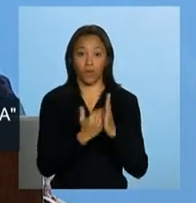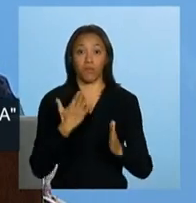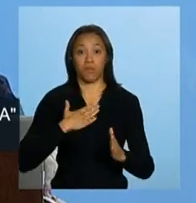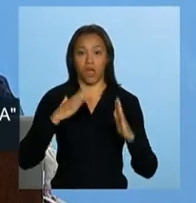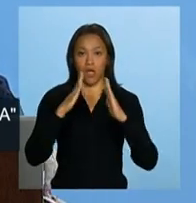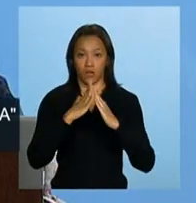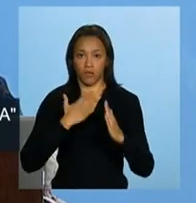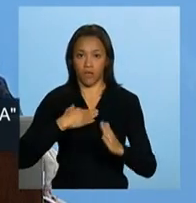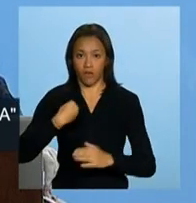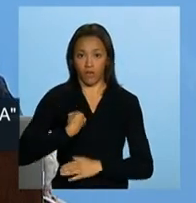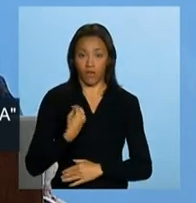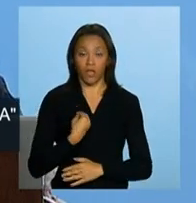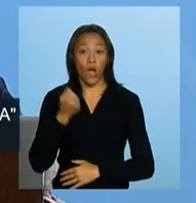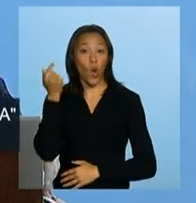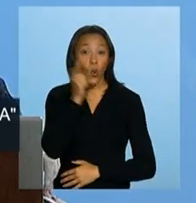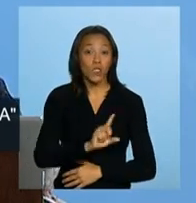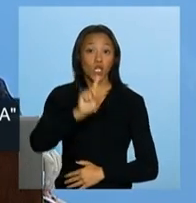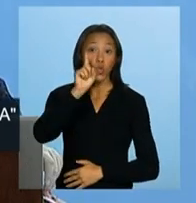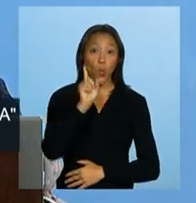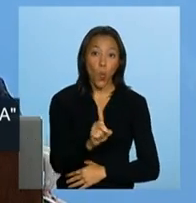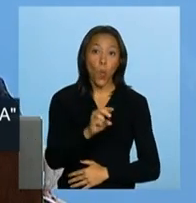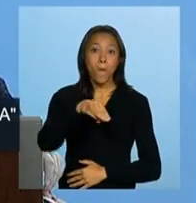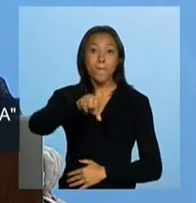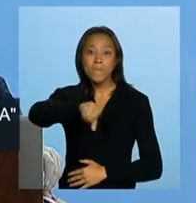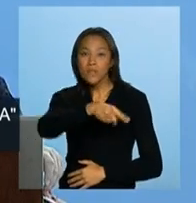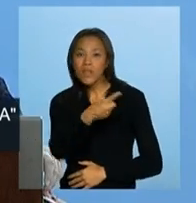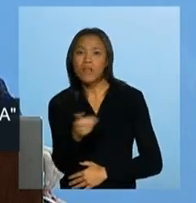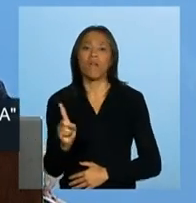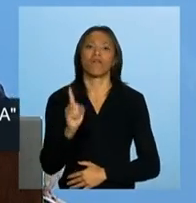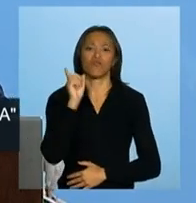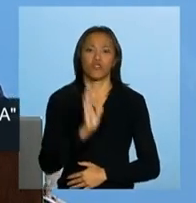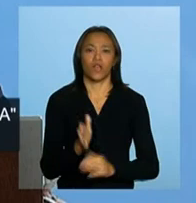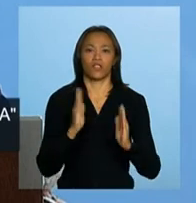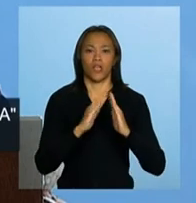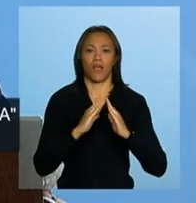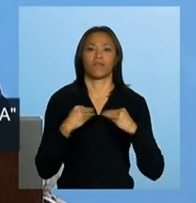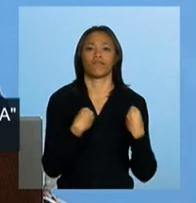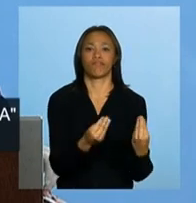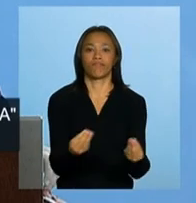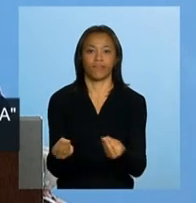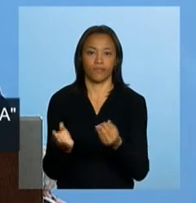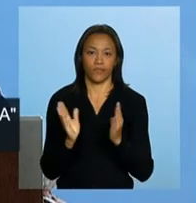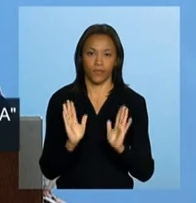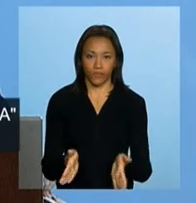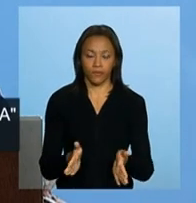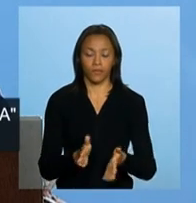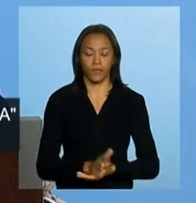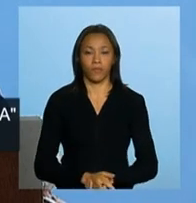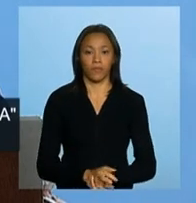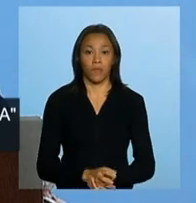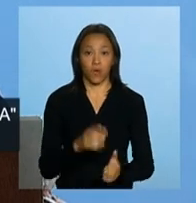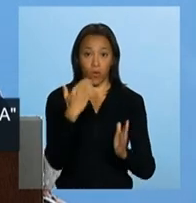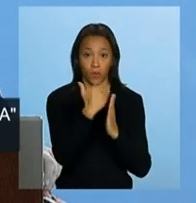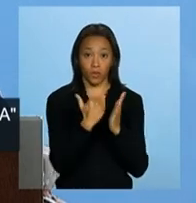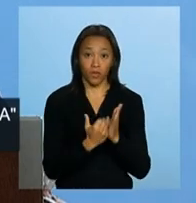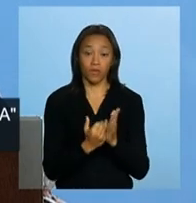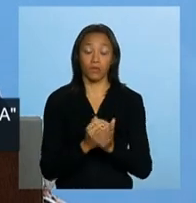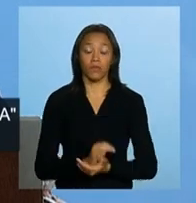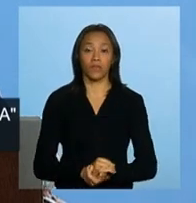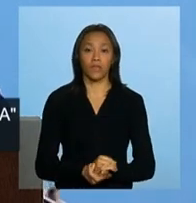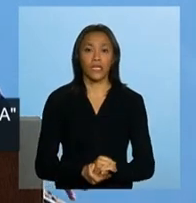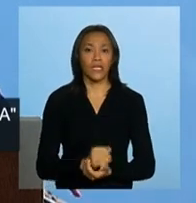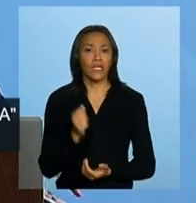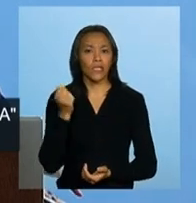Vida, ao atingir um milhão de moradias entregues, ele ultrapassa